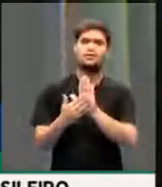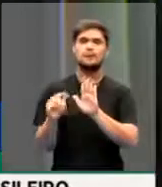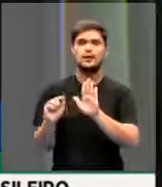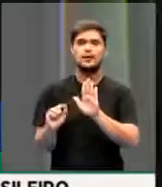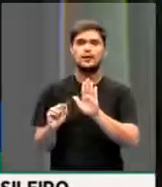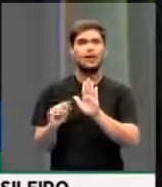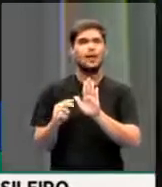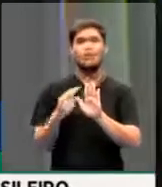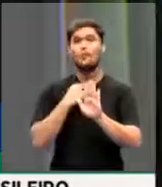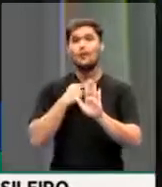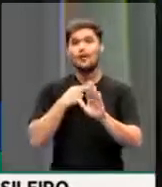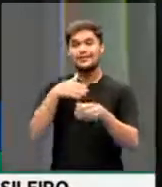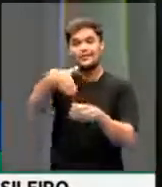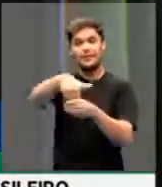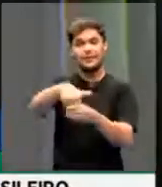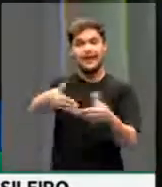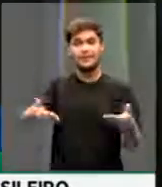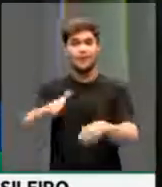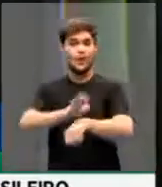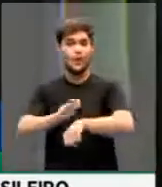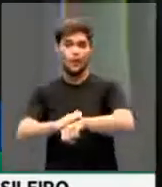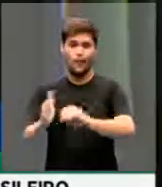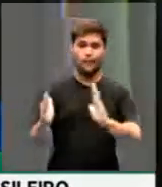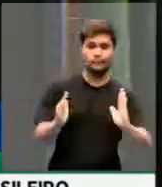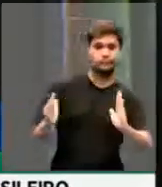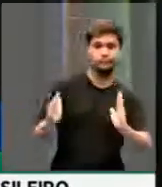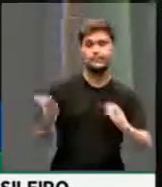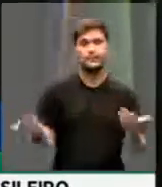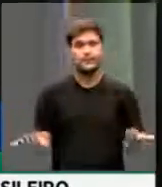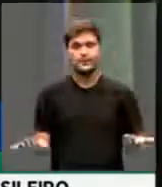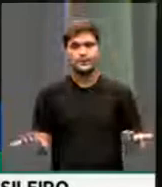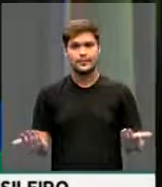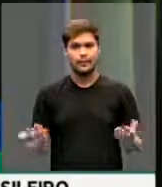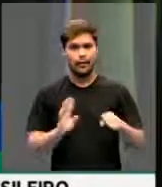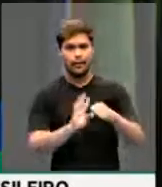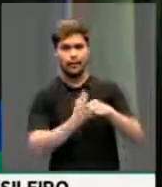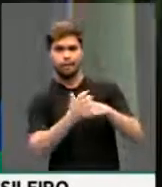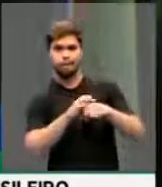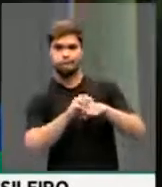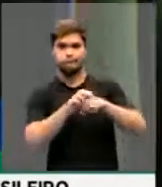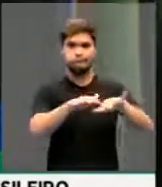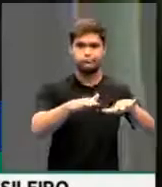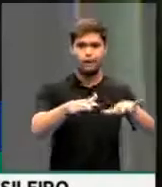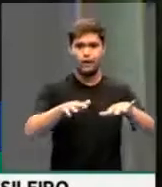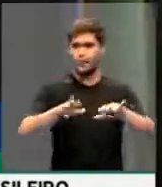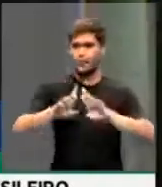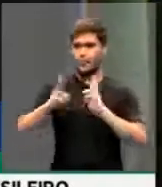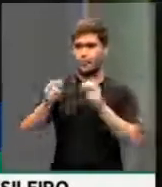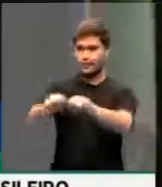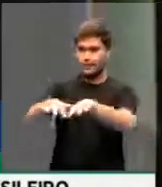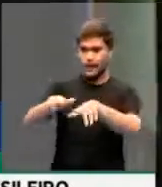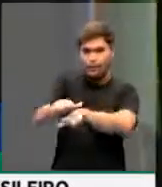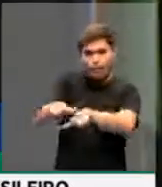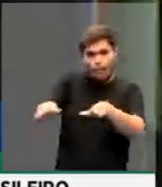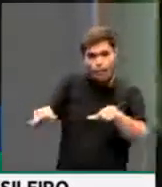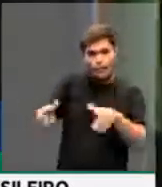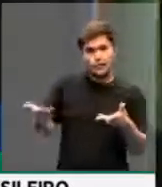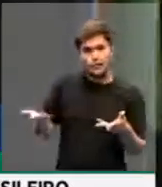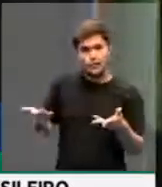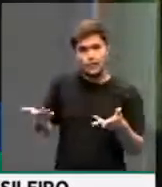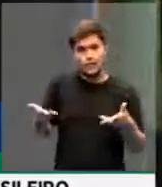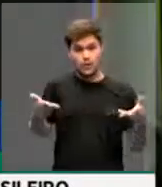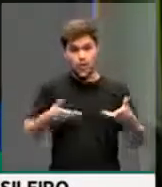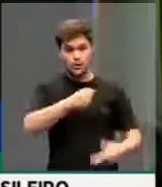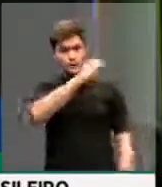votada num momento como esse, num plenário como esse e num momento em que o Brasil chora dezenas